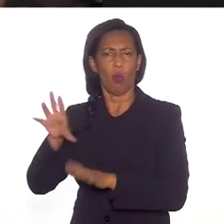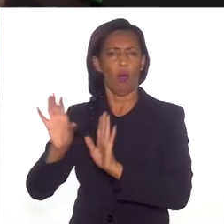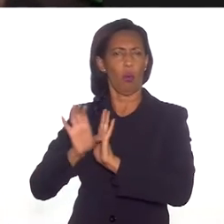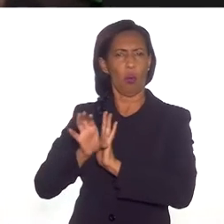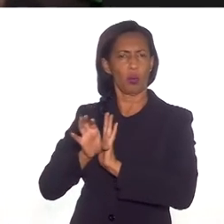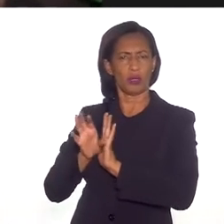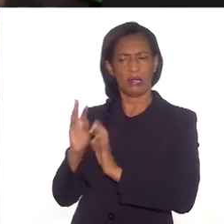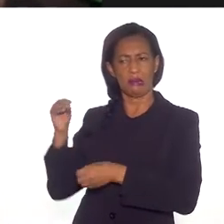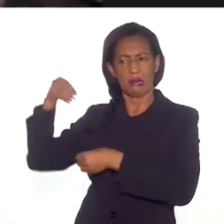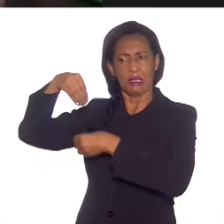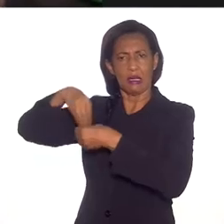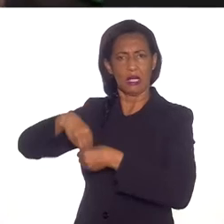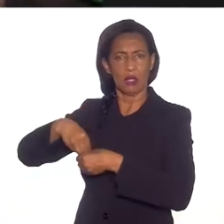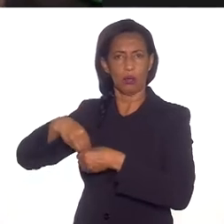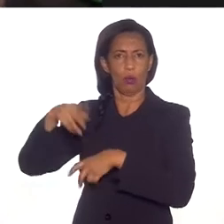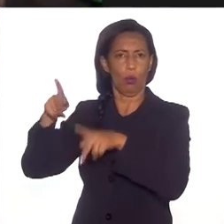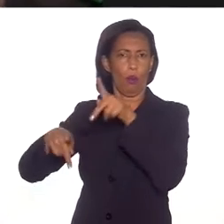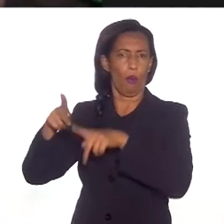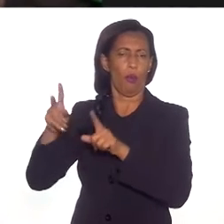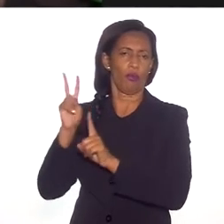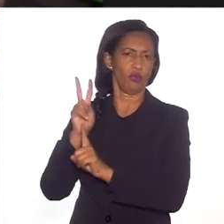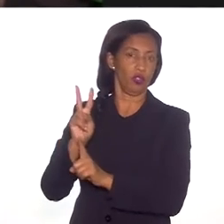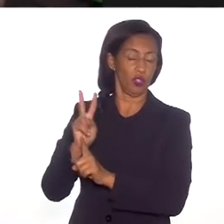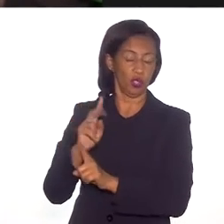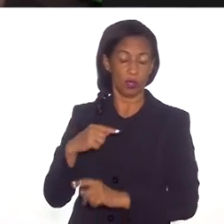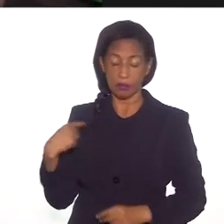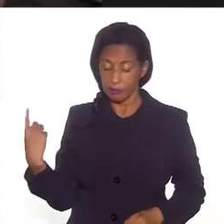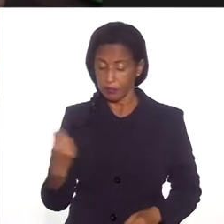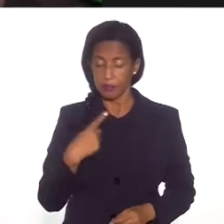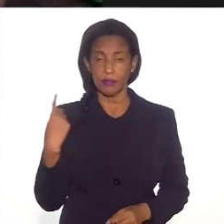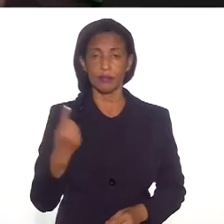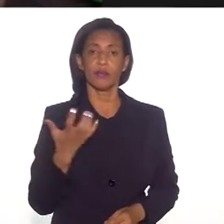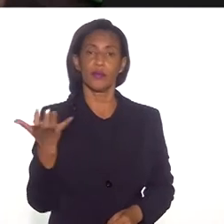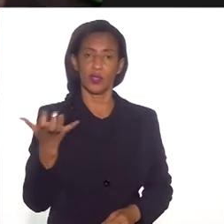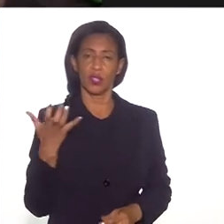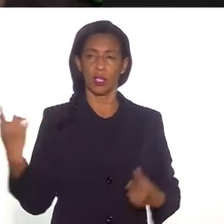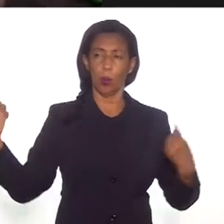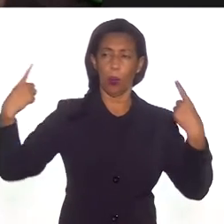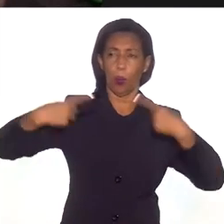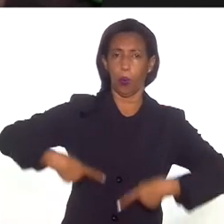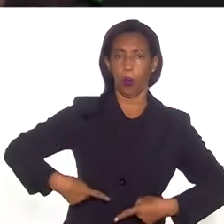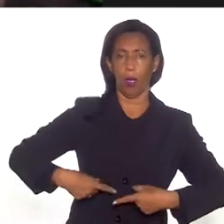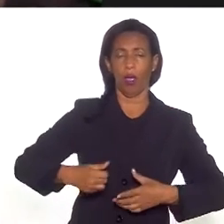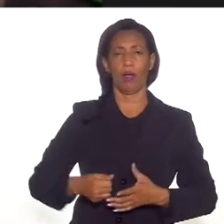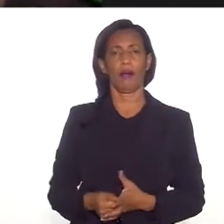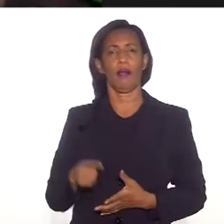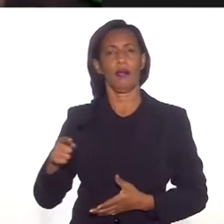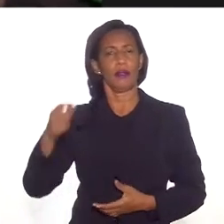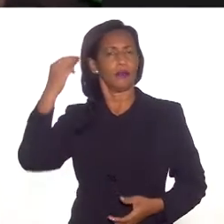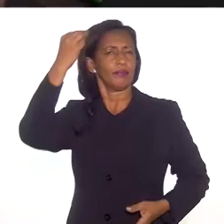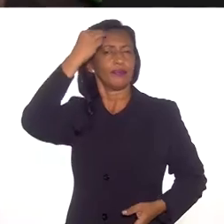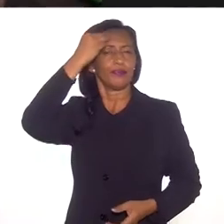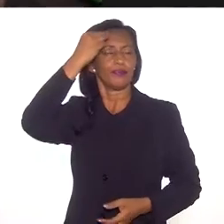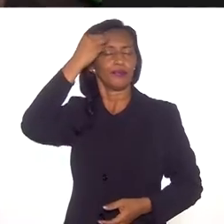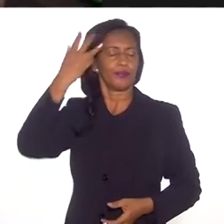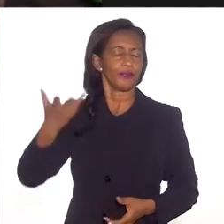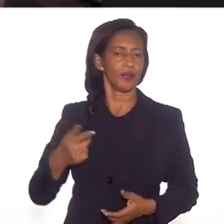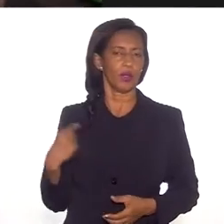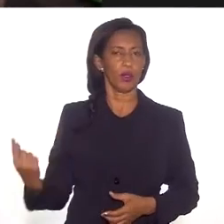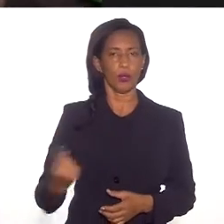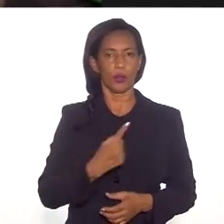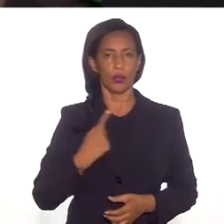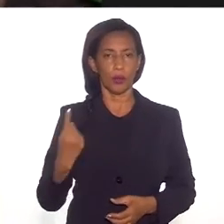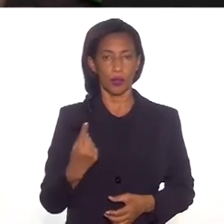que esteja no horizonte dos povos indígenas. E a gente quis desafiar um pouco essa mentalidade,